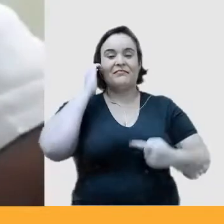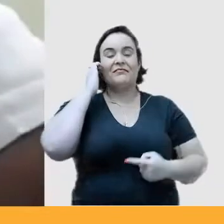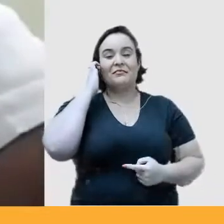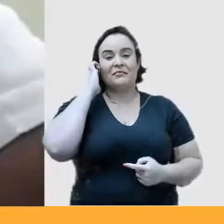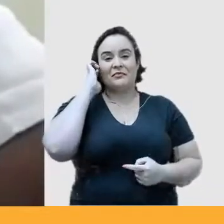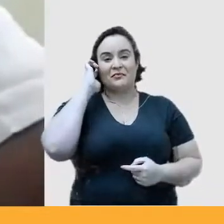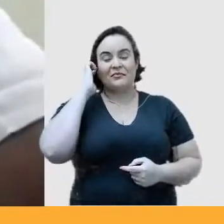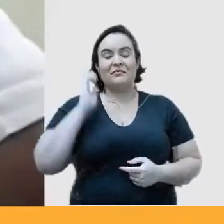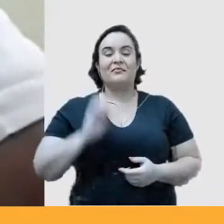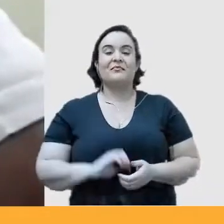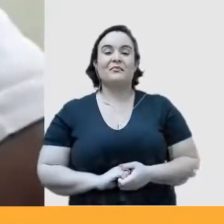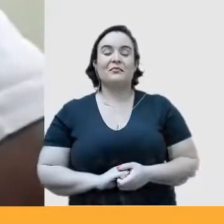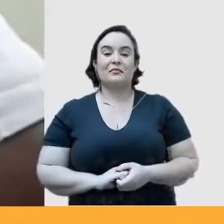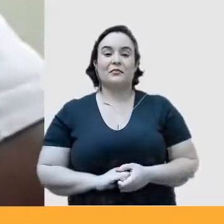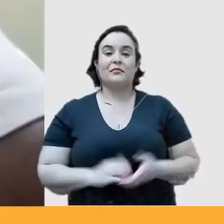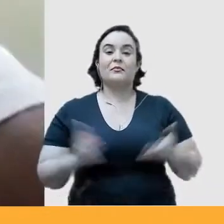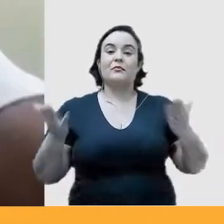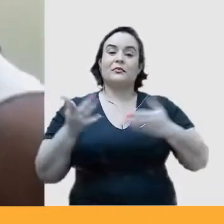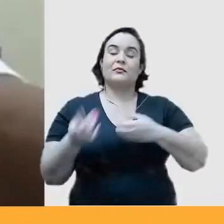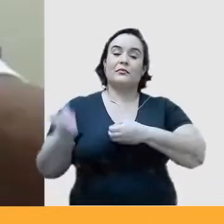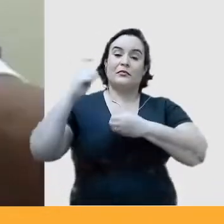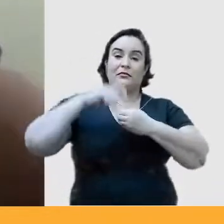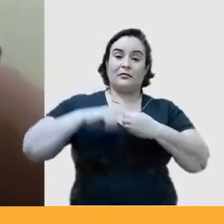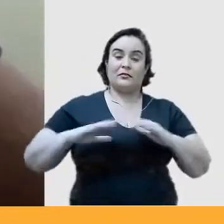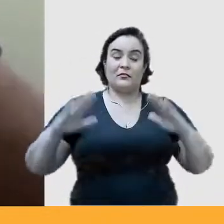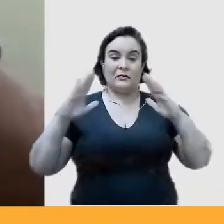que acabou de voltar para casa.